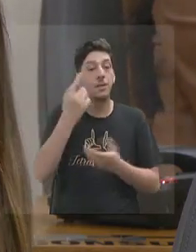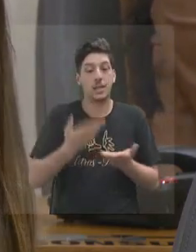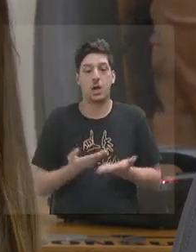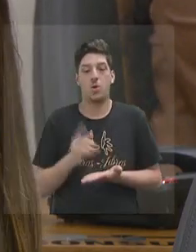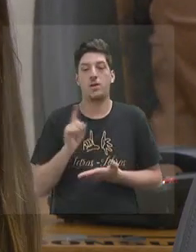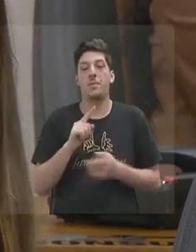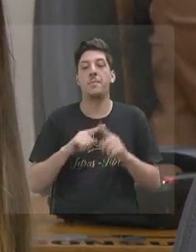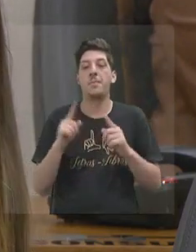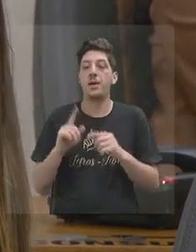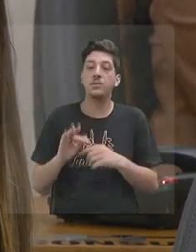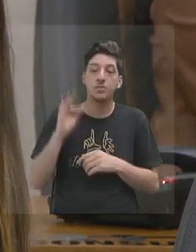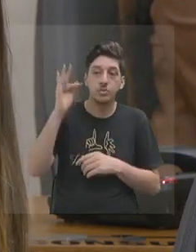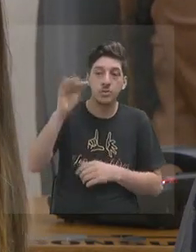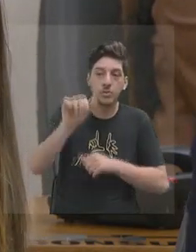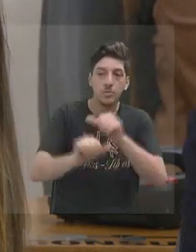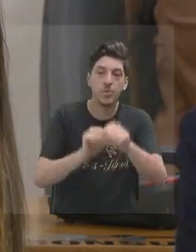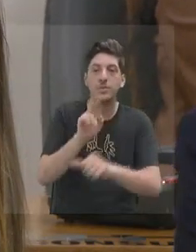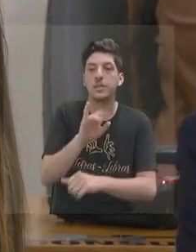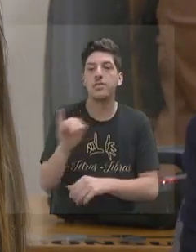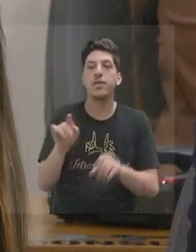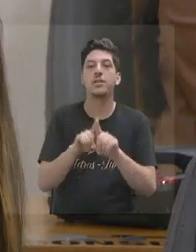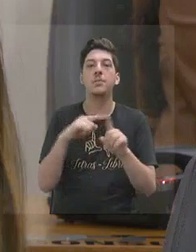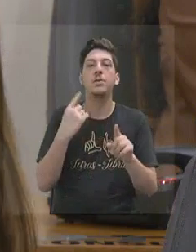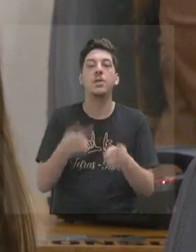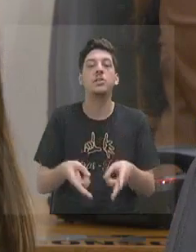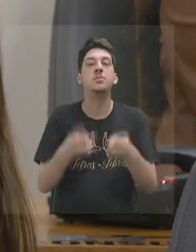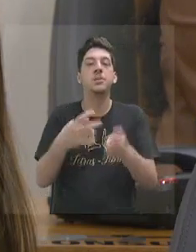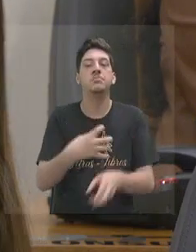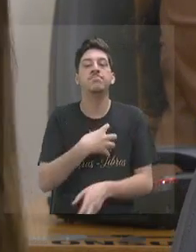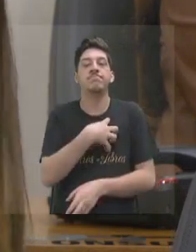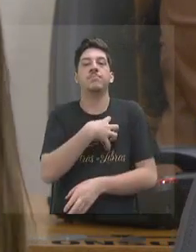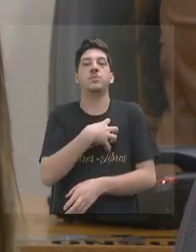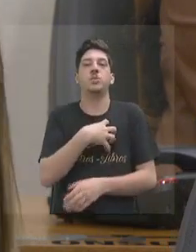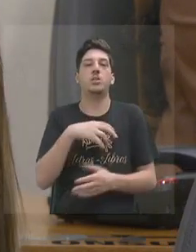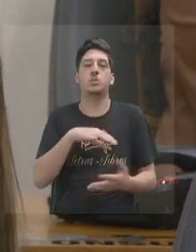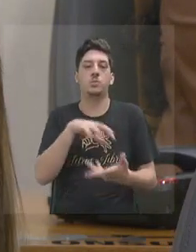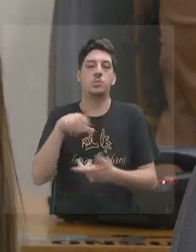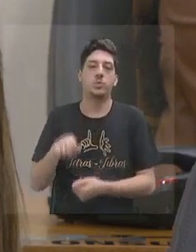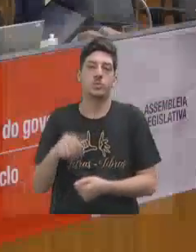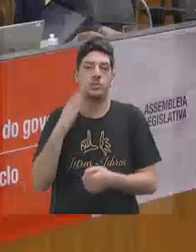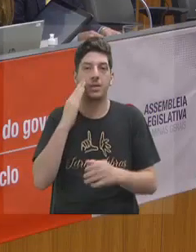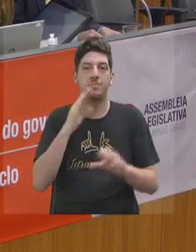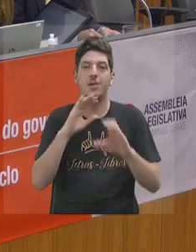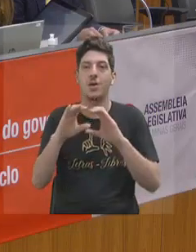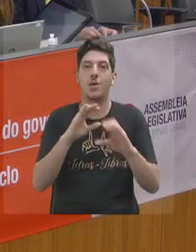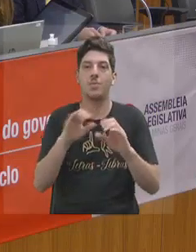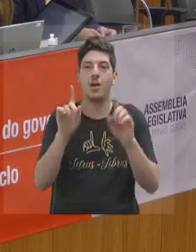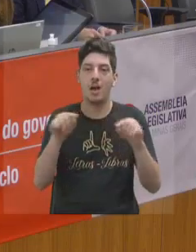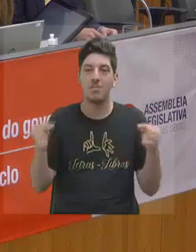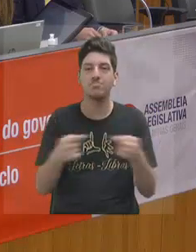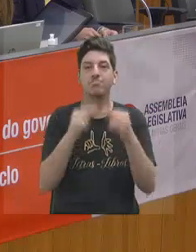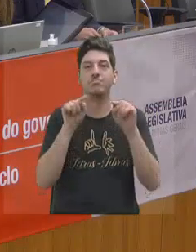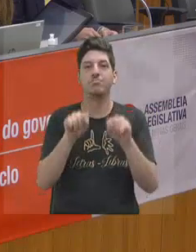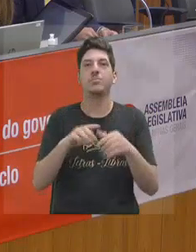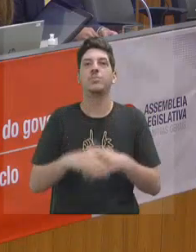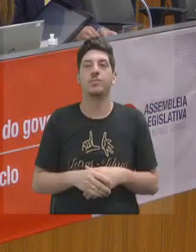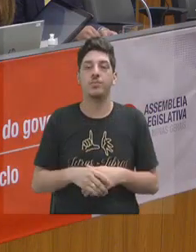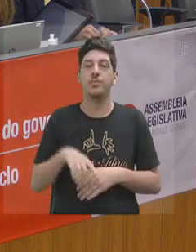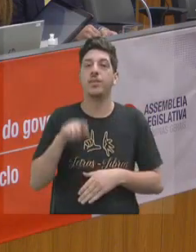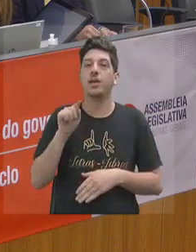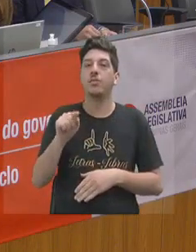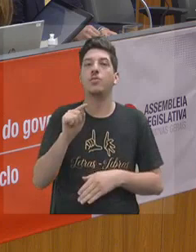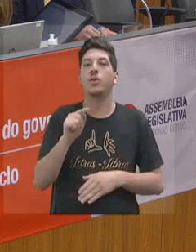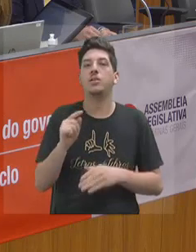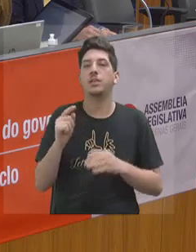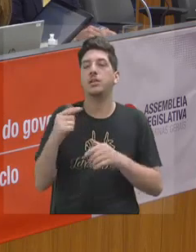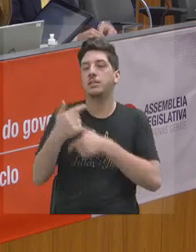isso tudo muda a nossa perspectiva de olhar o mundo. E a comunicação é isso. E você, pela sua proximidade com o